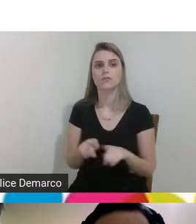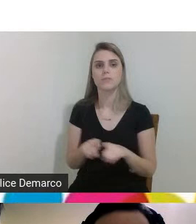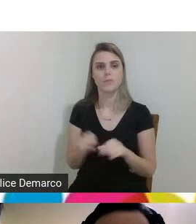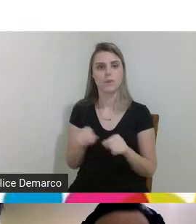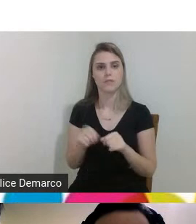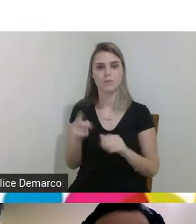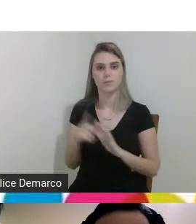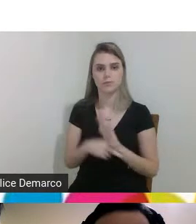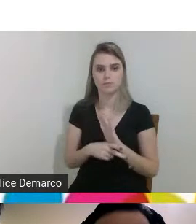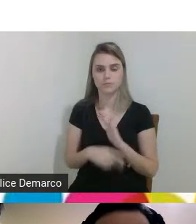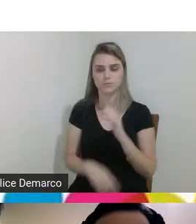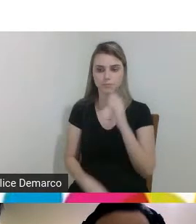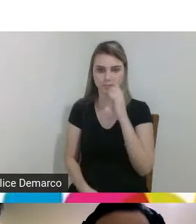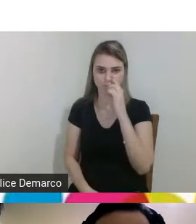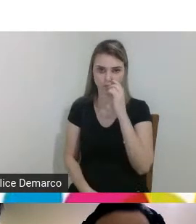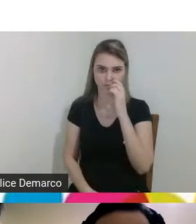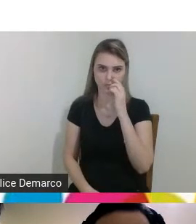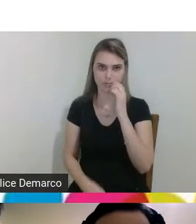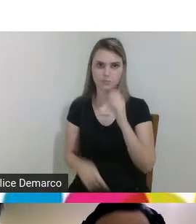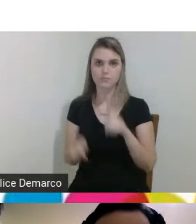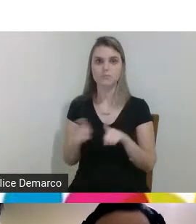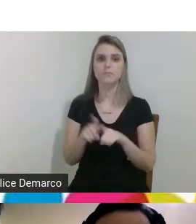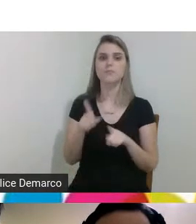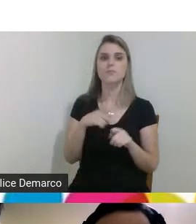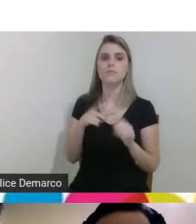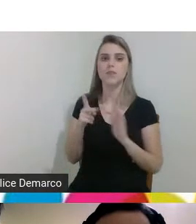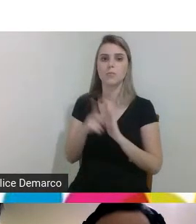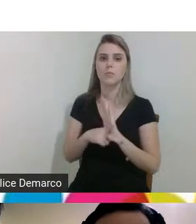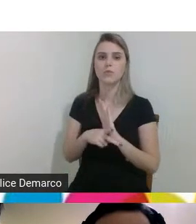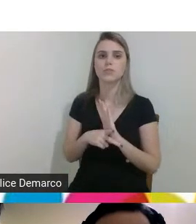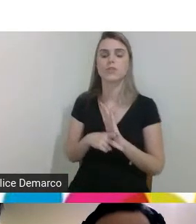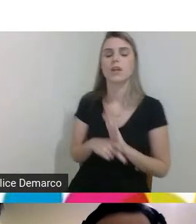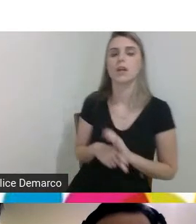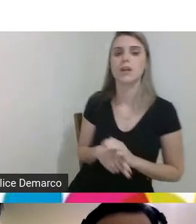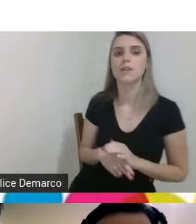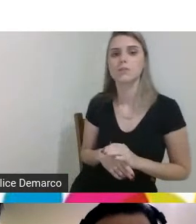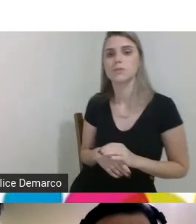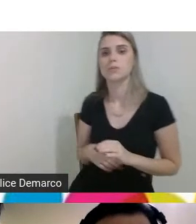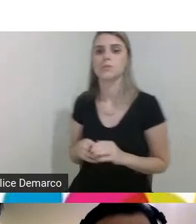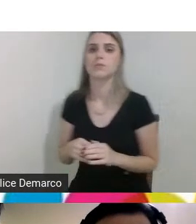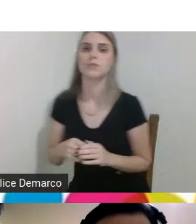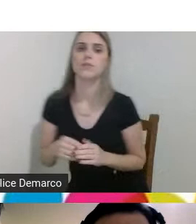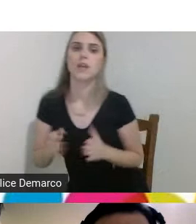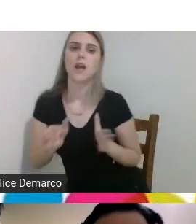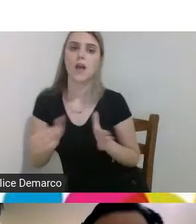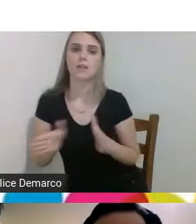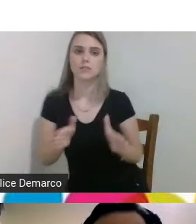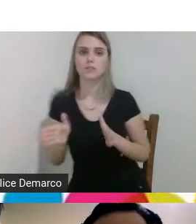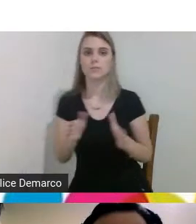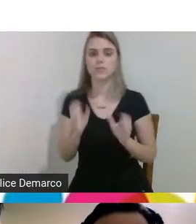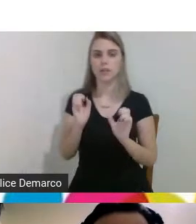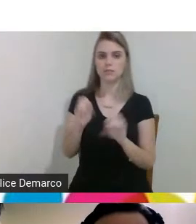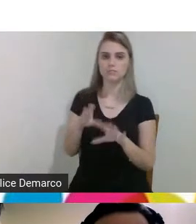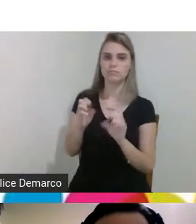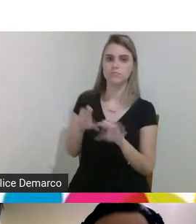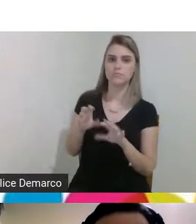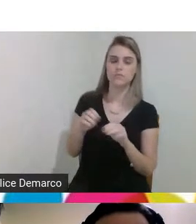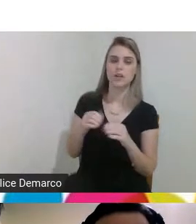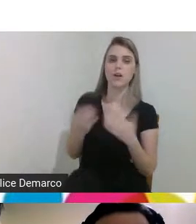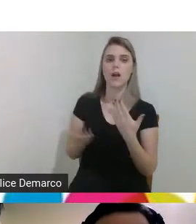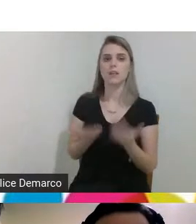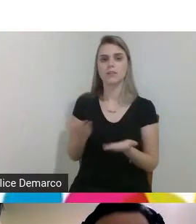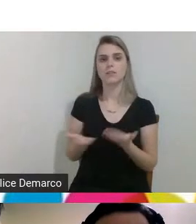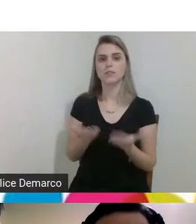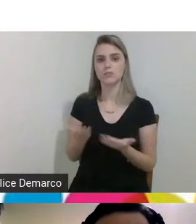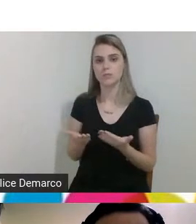projetos nós temos projetos nós temos um núcleo de acessibilidade educacional com atendimento